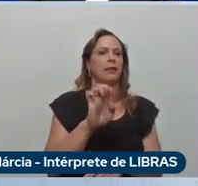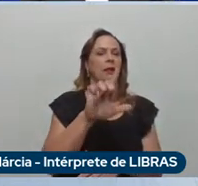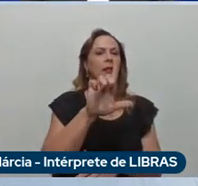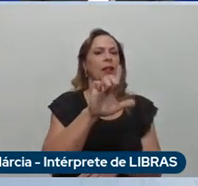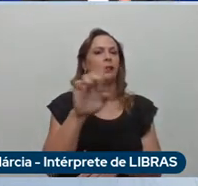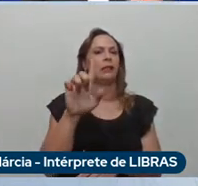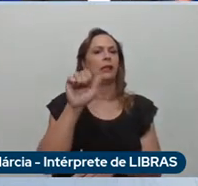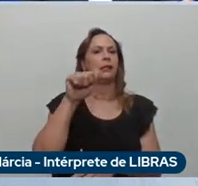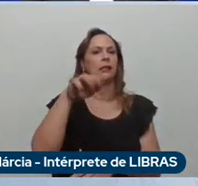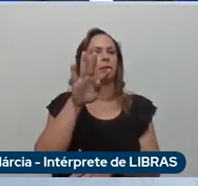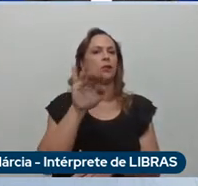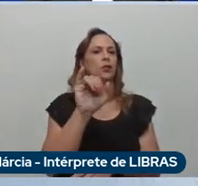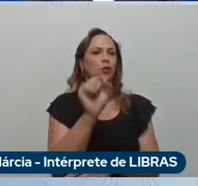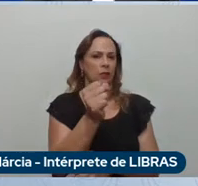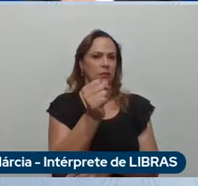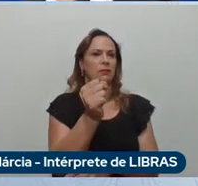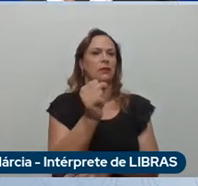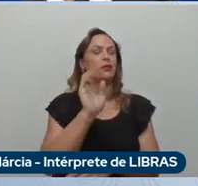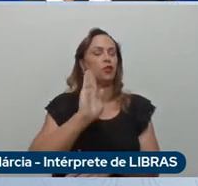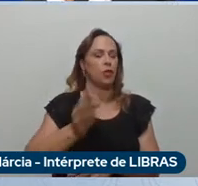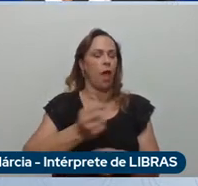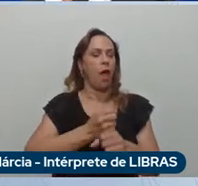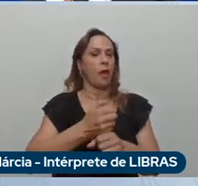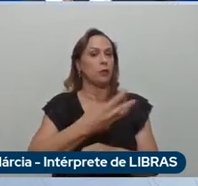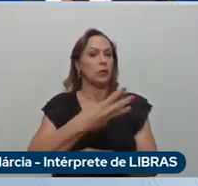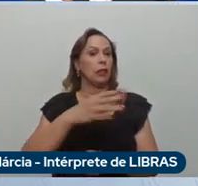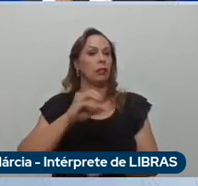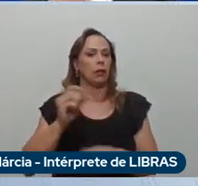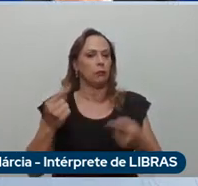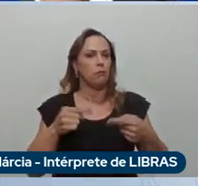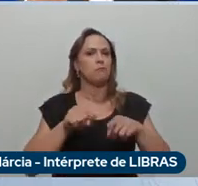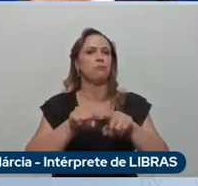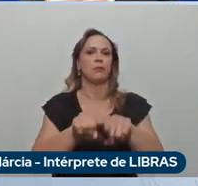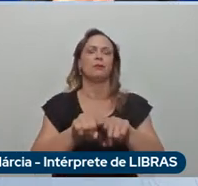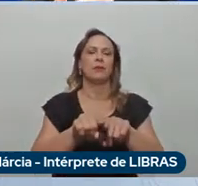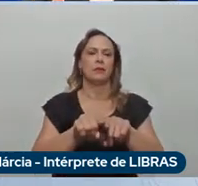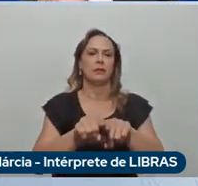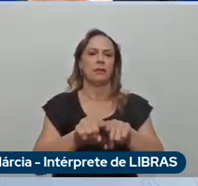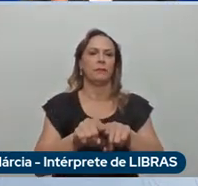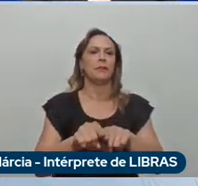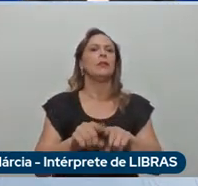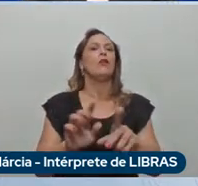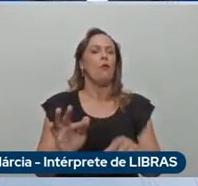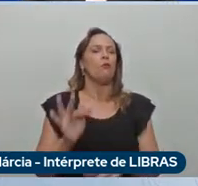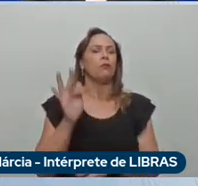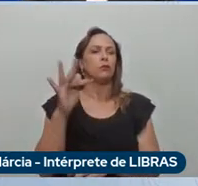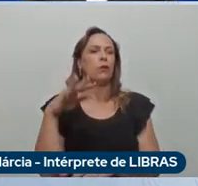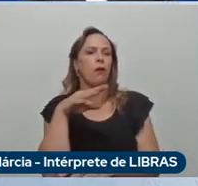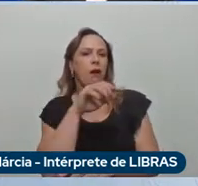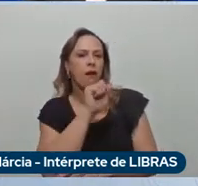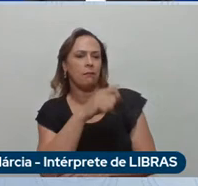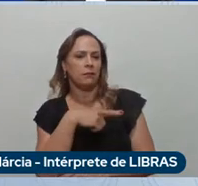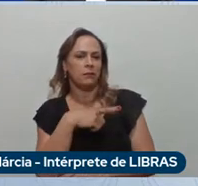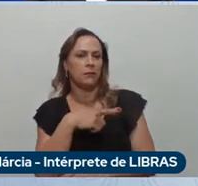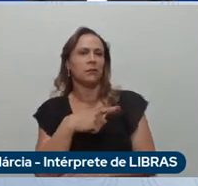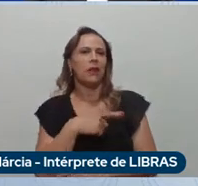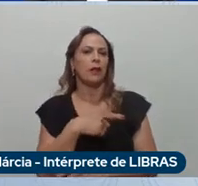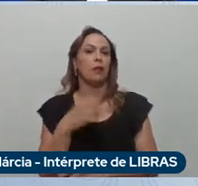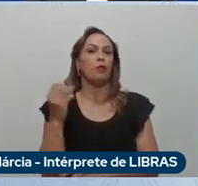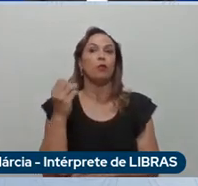próximos 30 em breve daremos mais novidades e notícias sobre matérias optativas Stellantis por exemplo